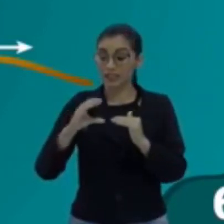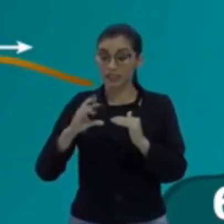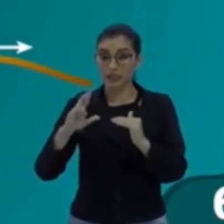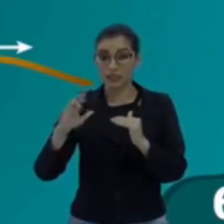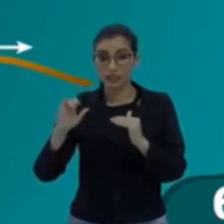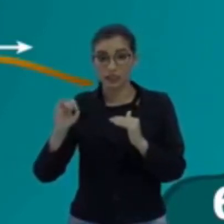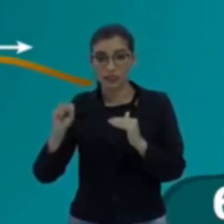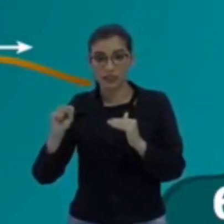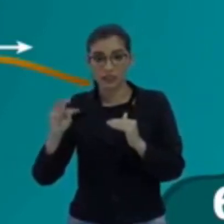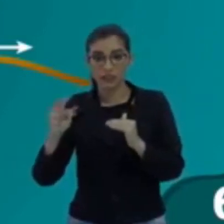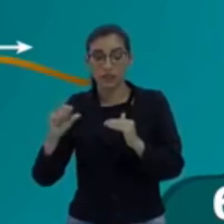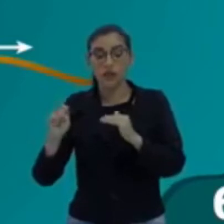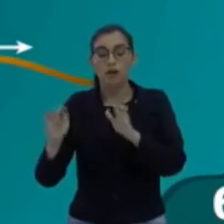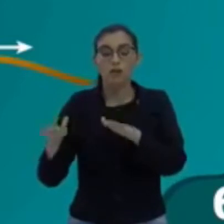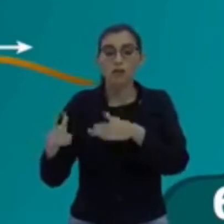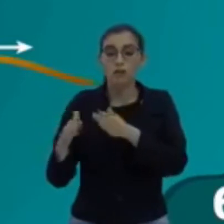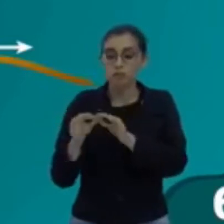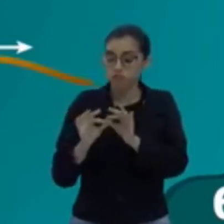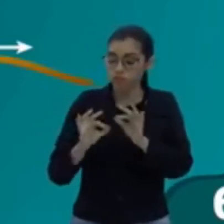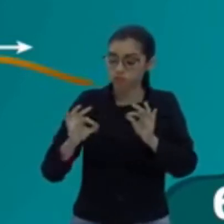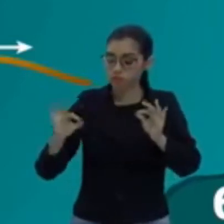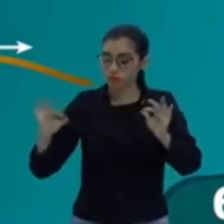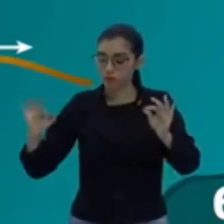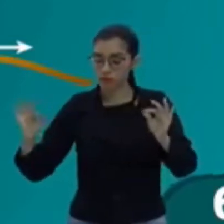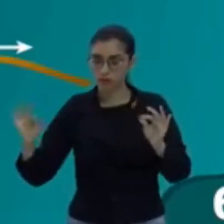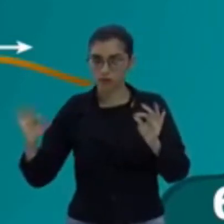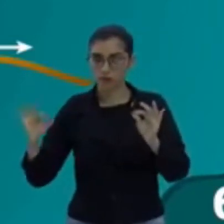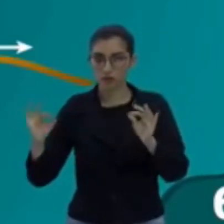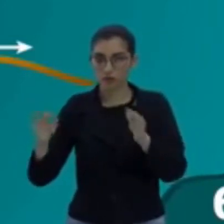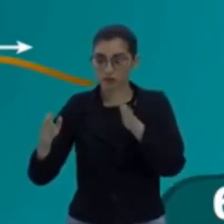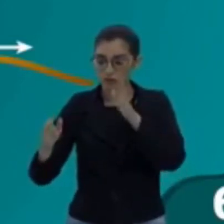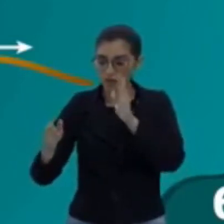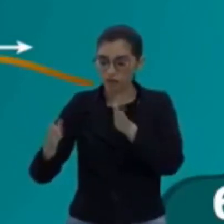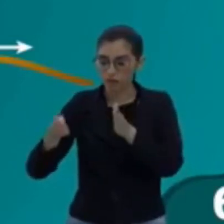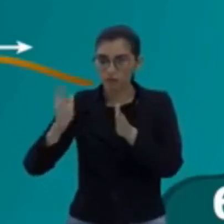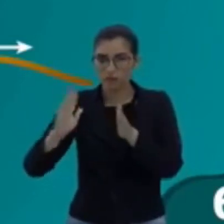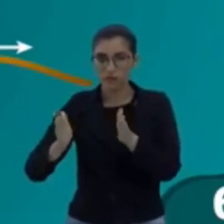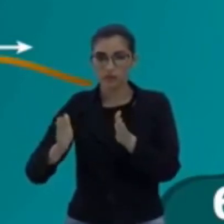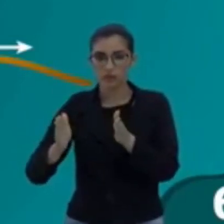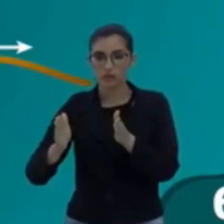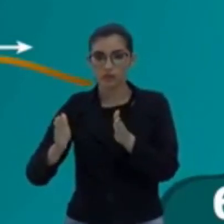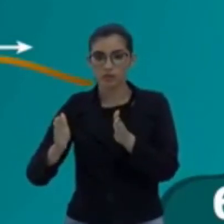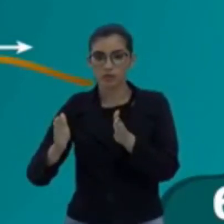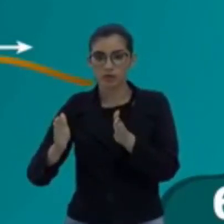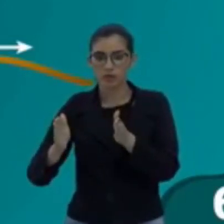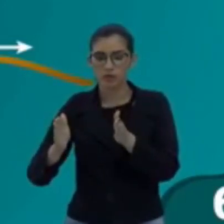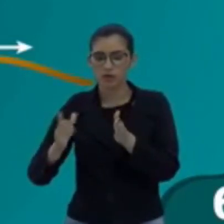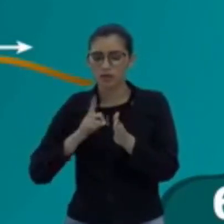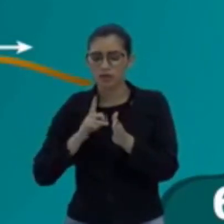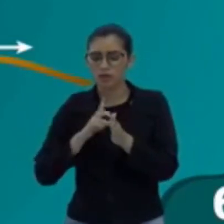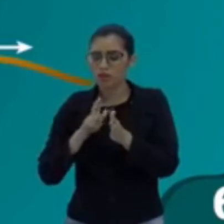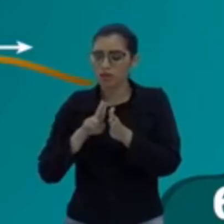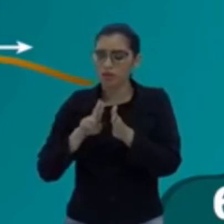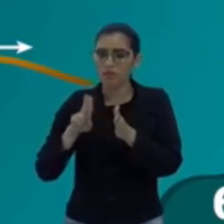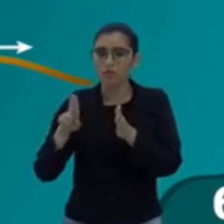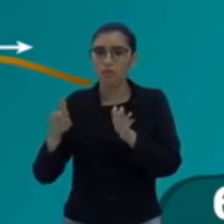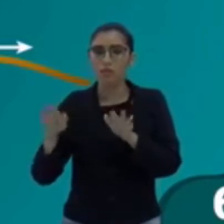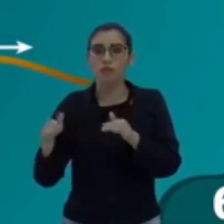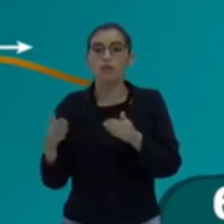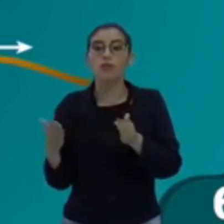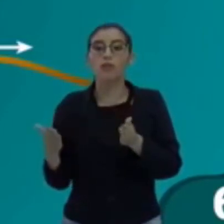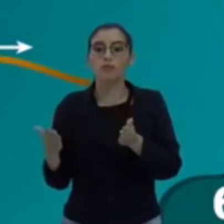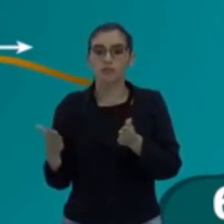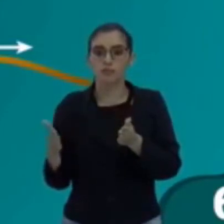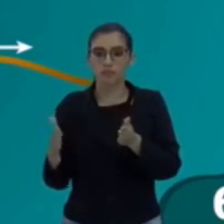distância de uma crista para a outra possui um nome. E esse